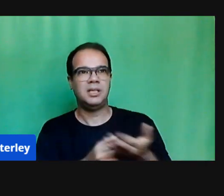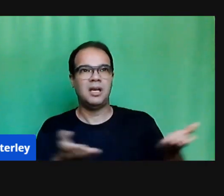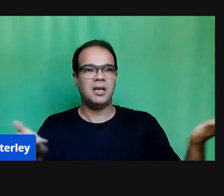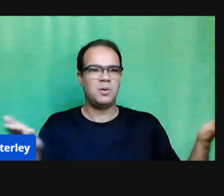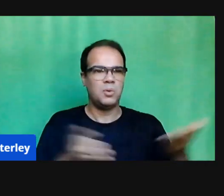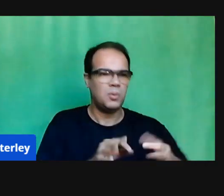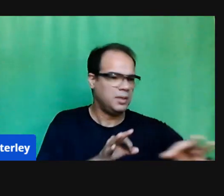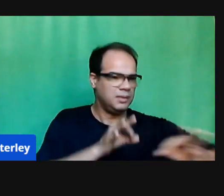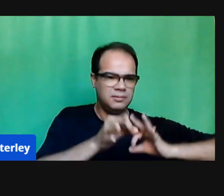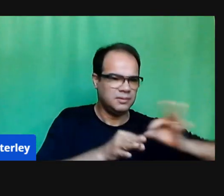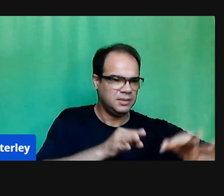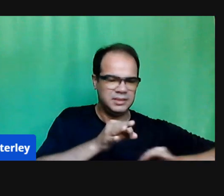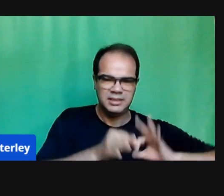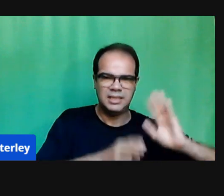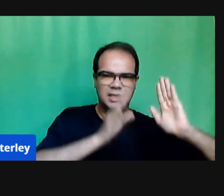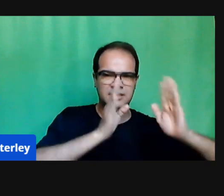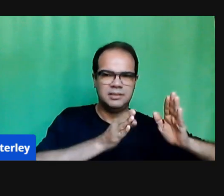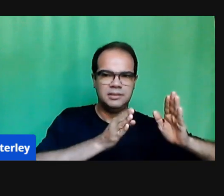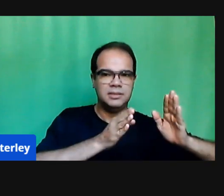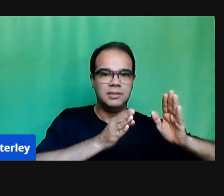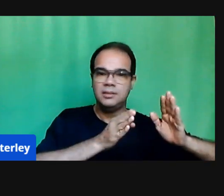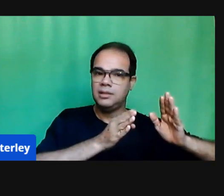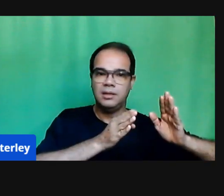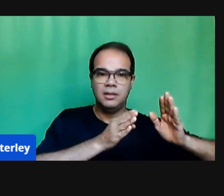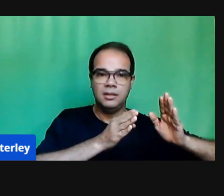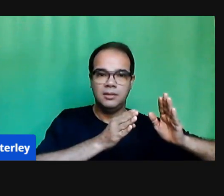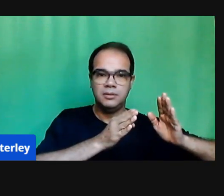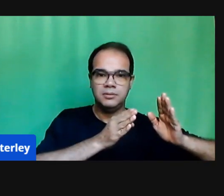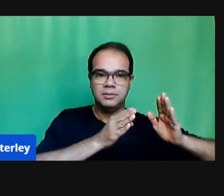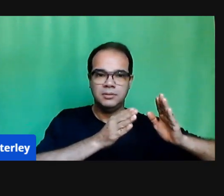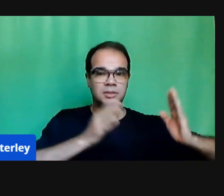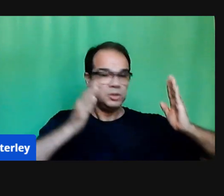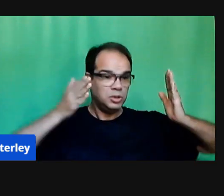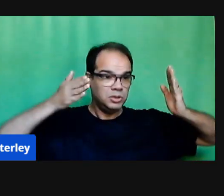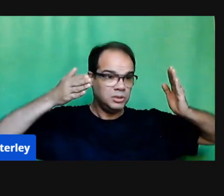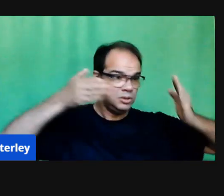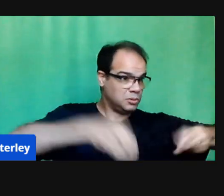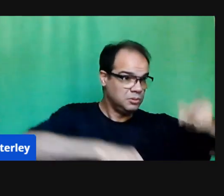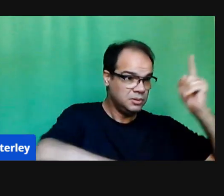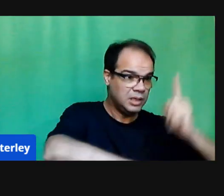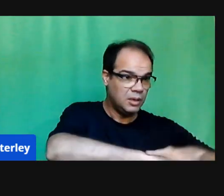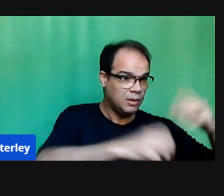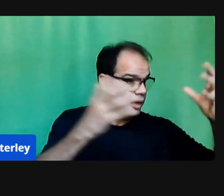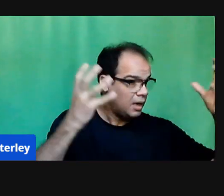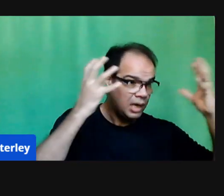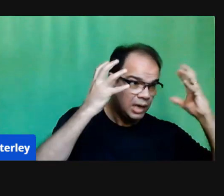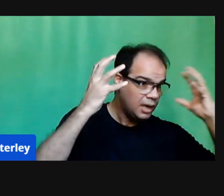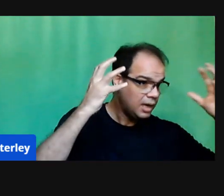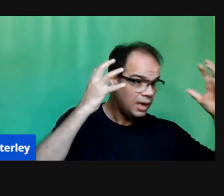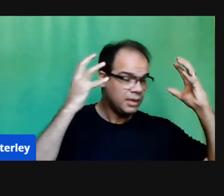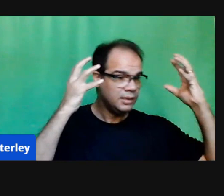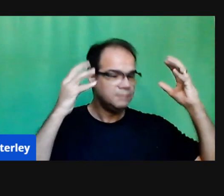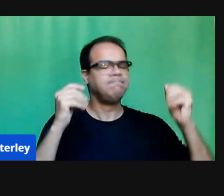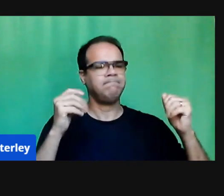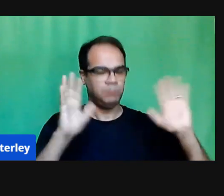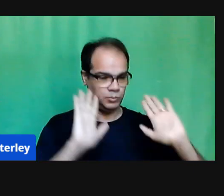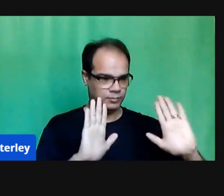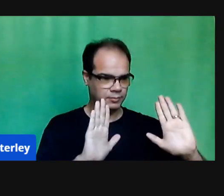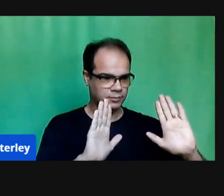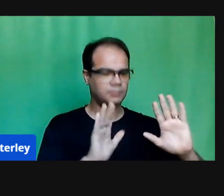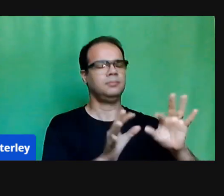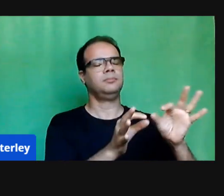Então, nós precisávamos organizar um processo, nós precisávamos estruturar esse processo. para nós, escola, como